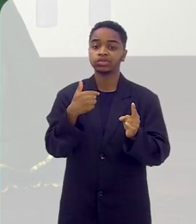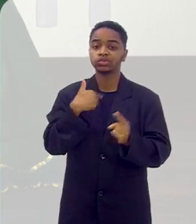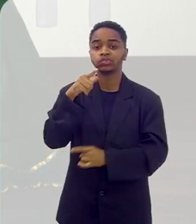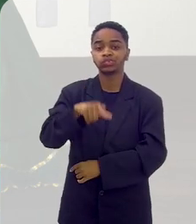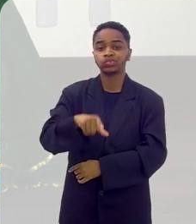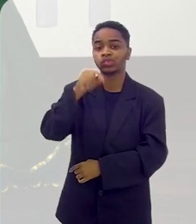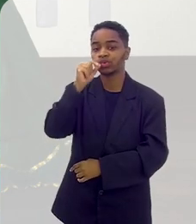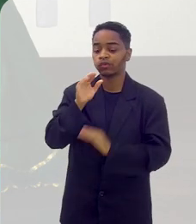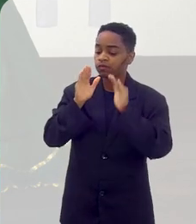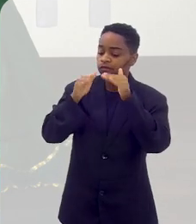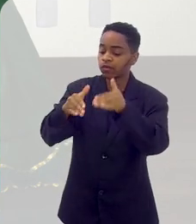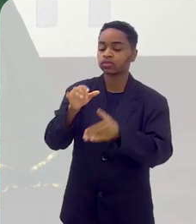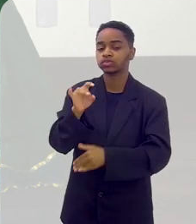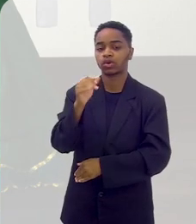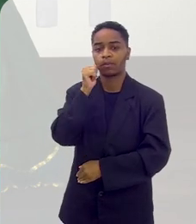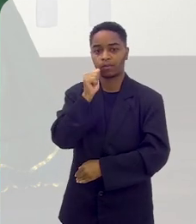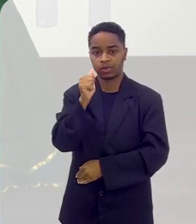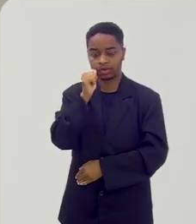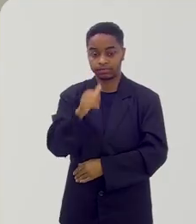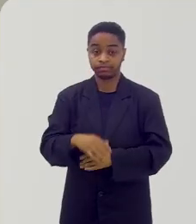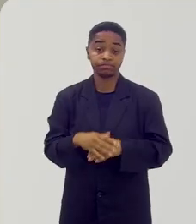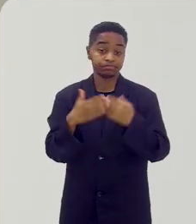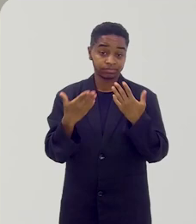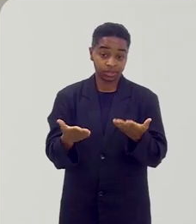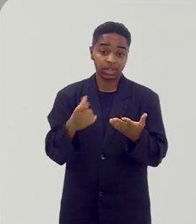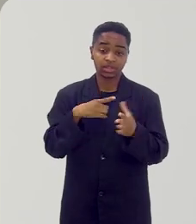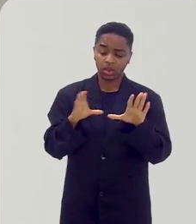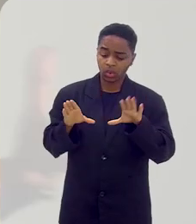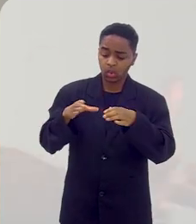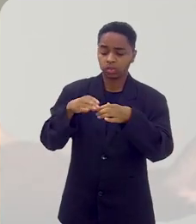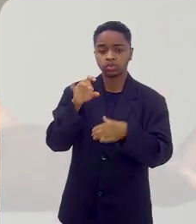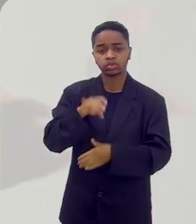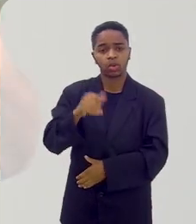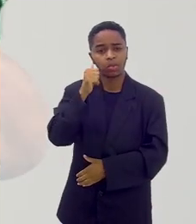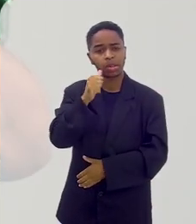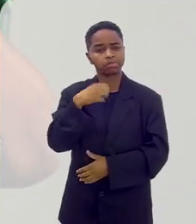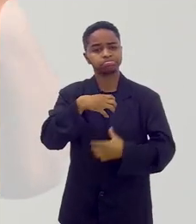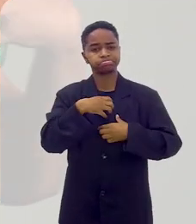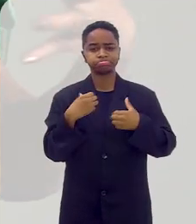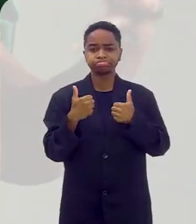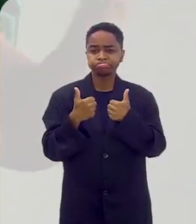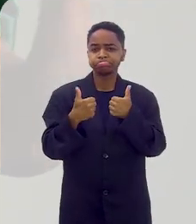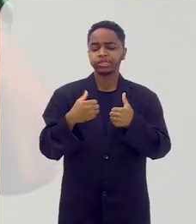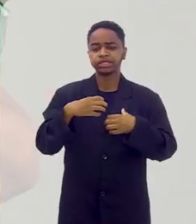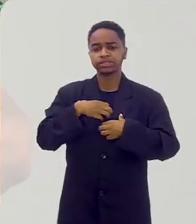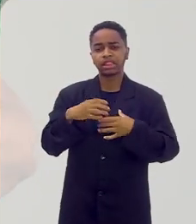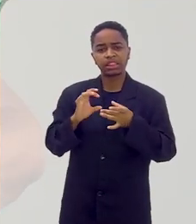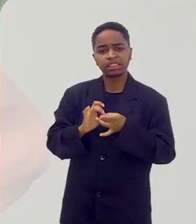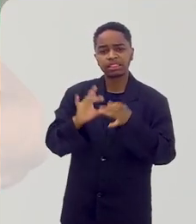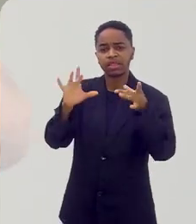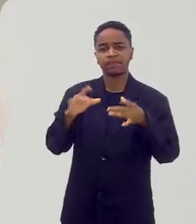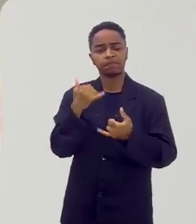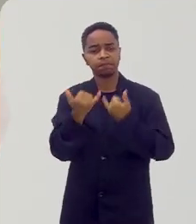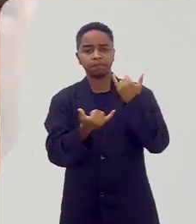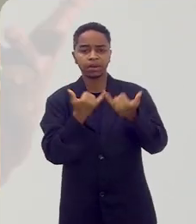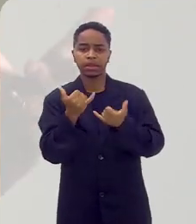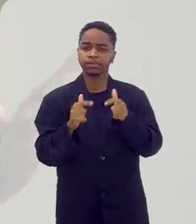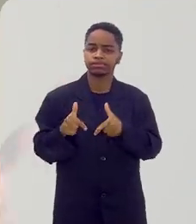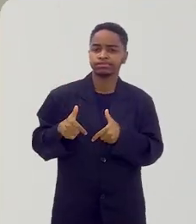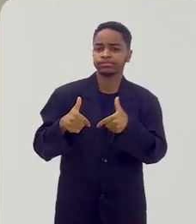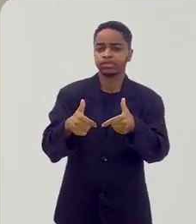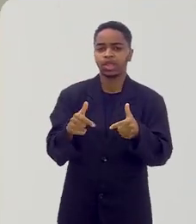Mas eu peguei essa direção, né? Aí, então, é aquele clube de mulheres à vontade. falam que quer, rir,